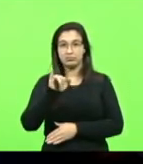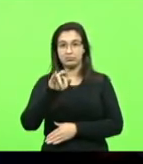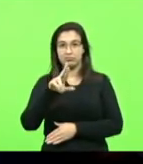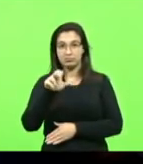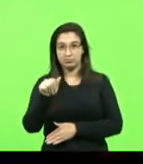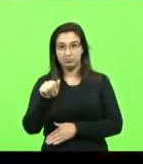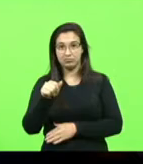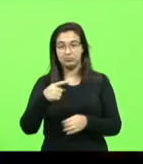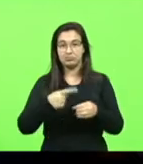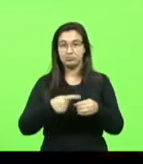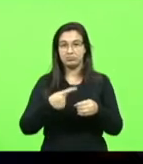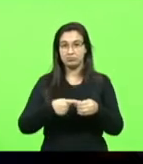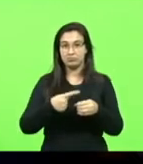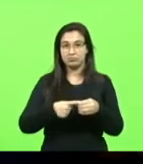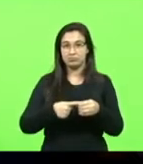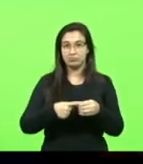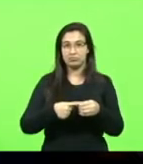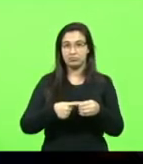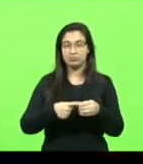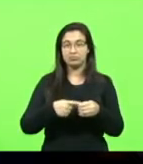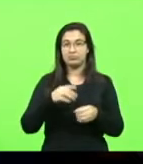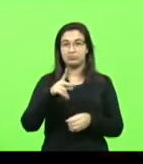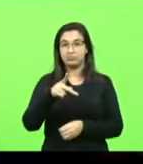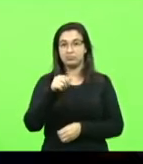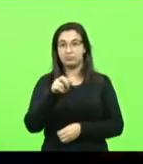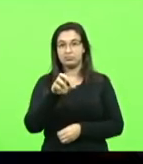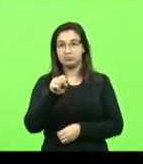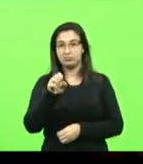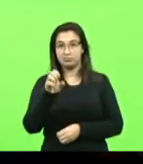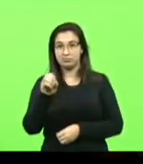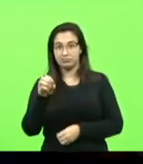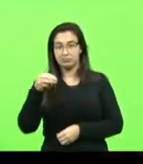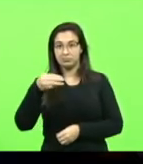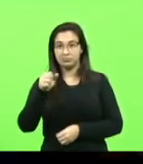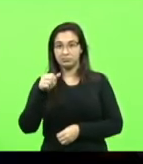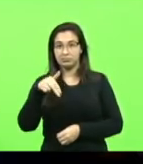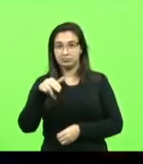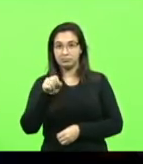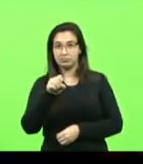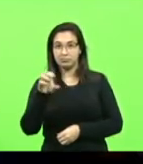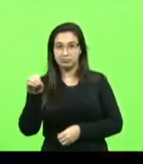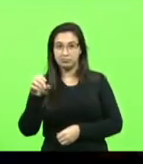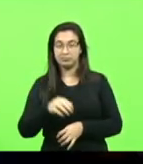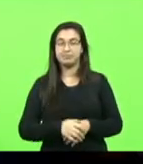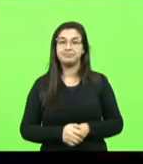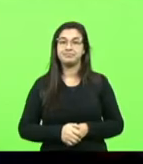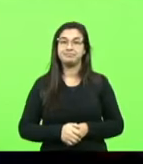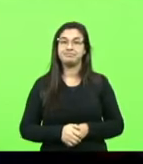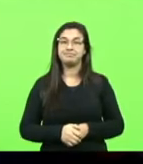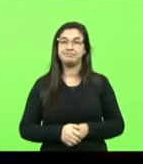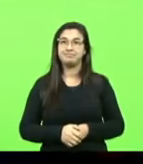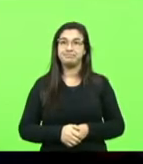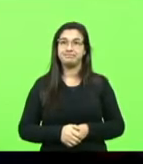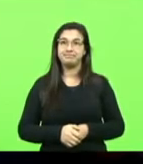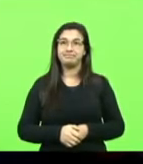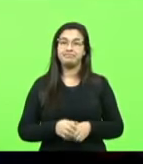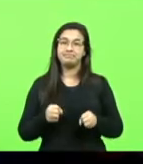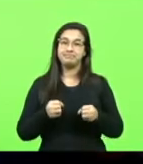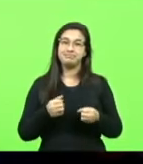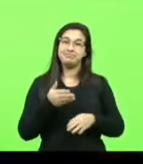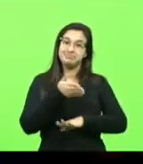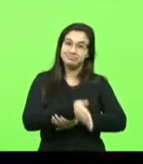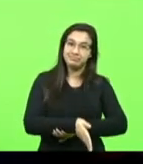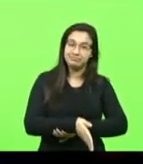Passmanso. Vamos procurar estar lá para que isso fique